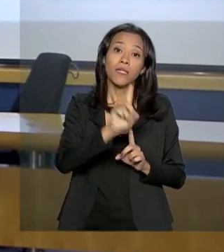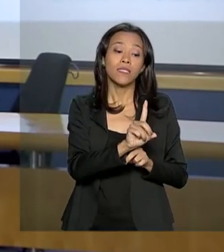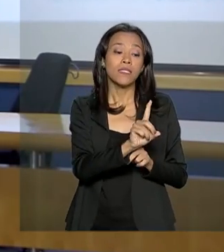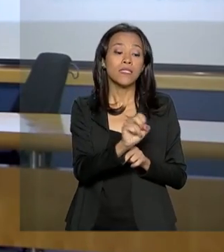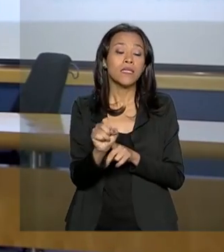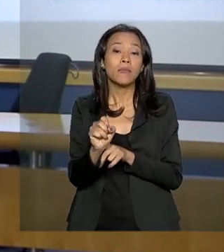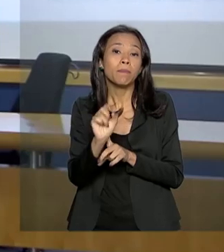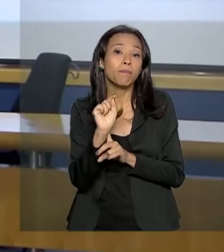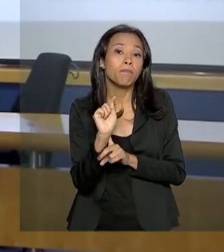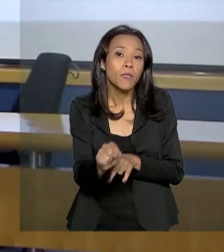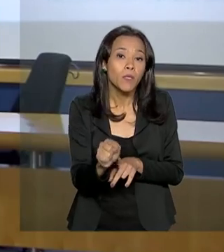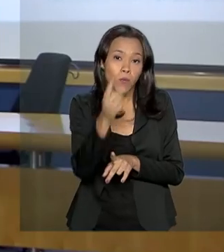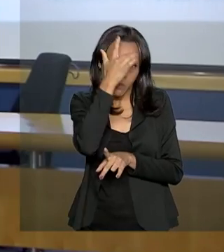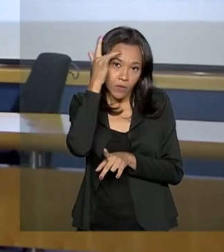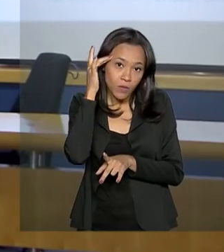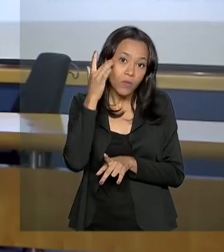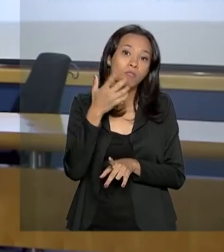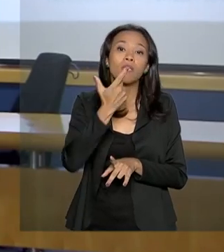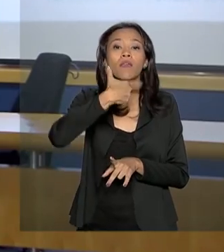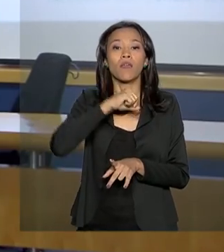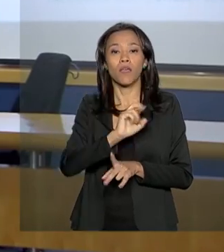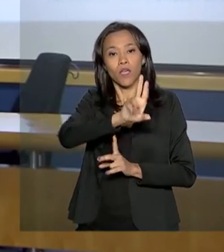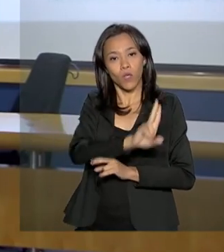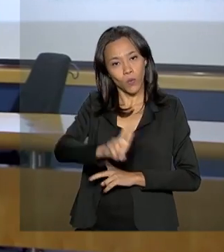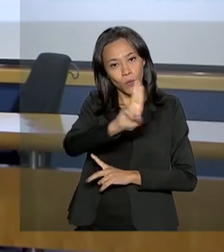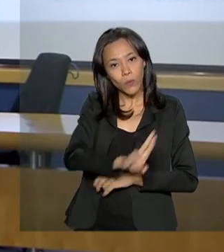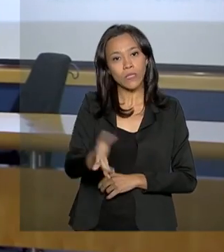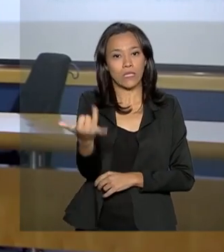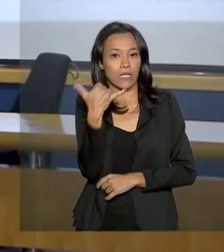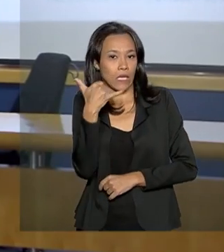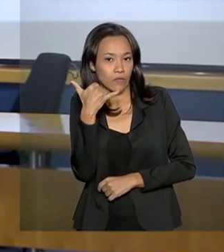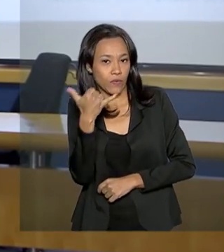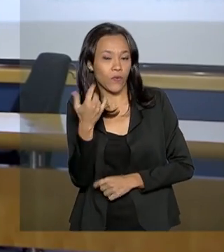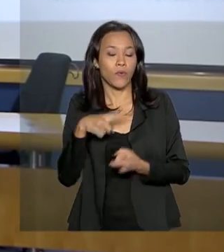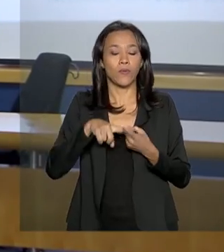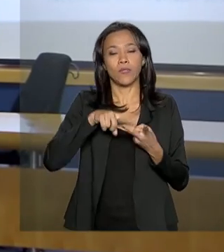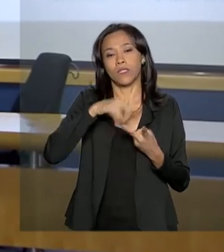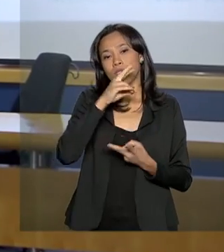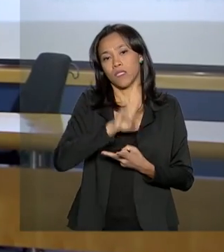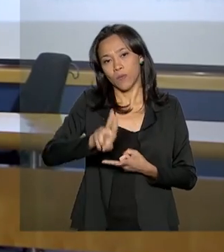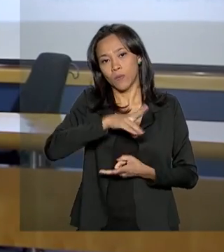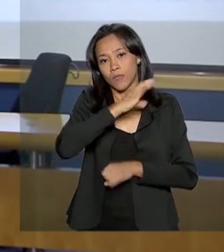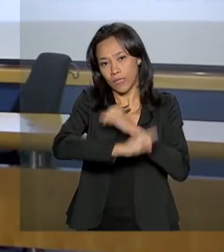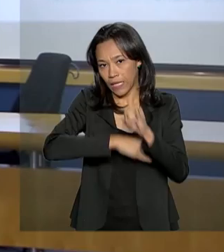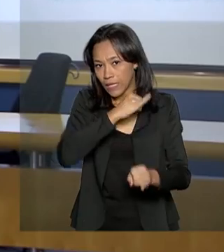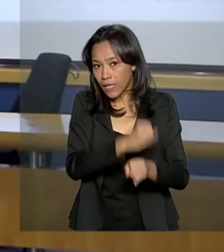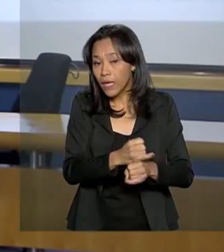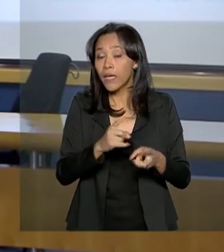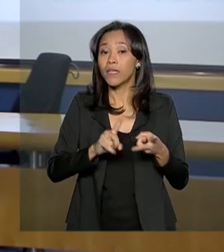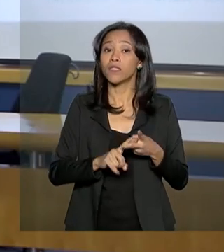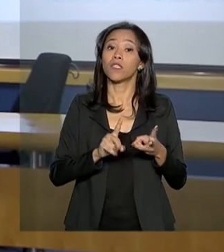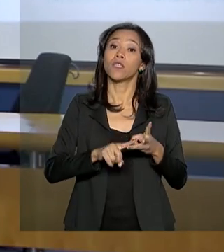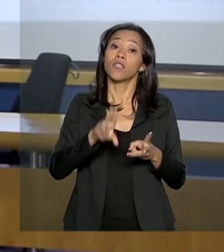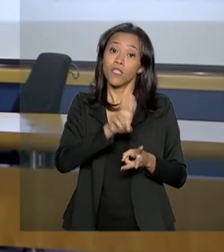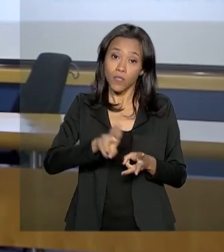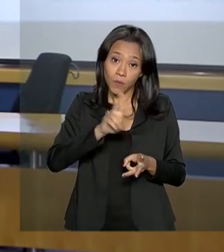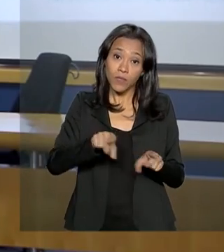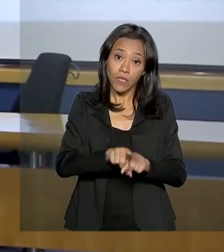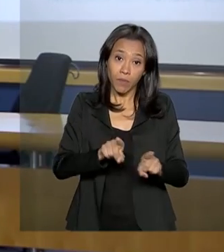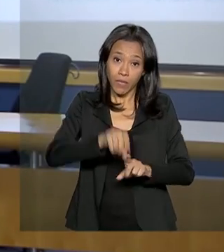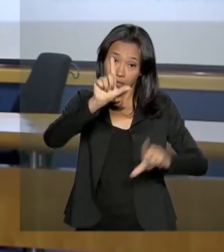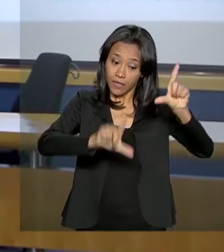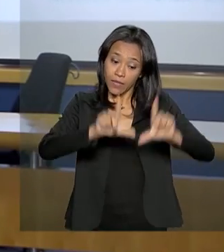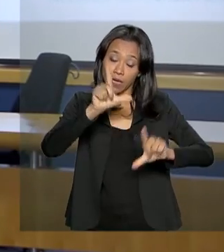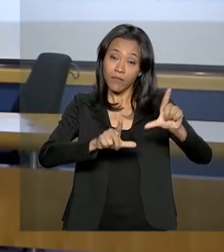consumidores da telefonia fixa, telefonia móvel, banda larga e TV por assinatura. Foram